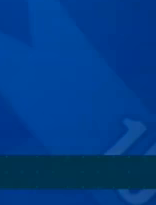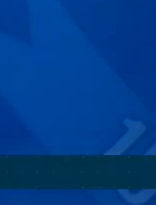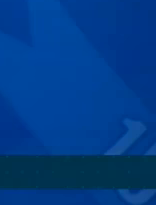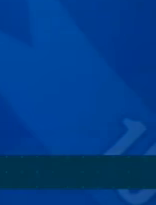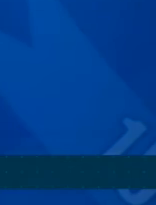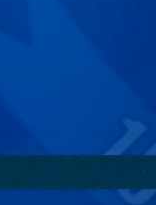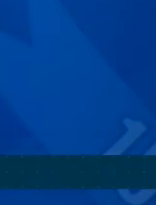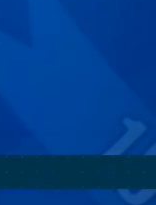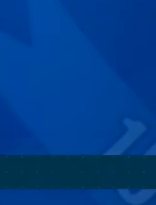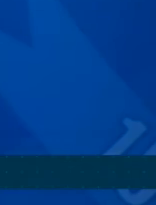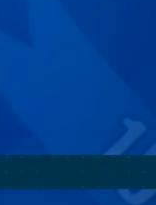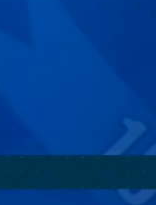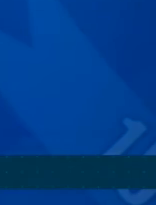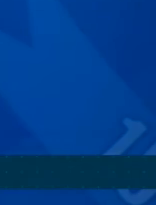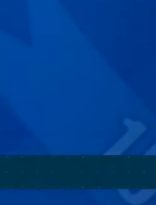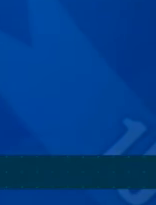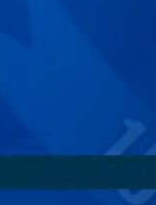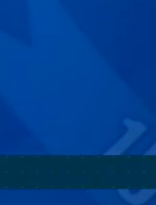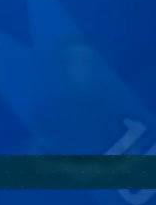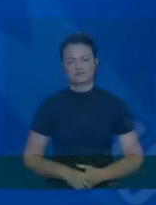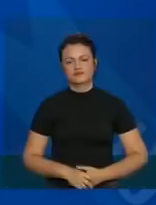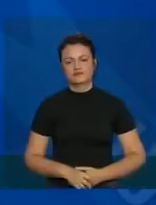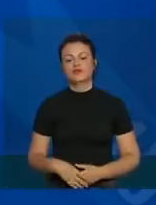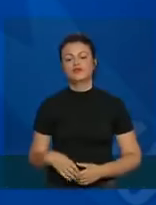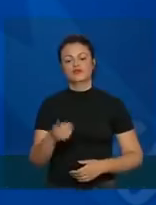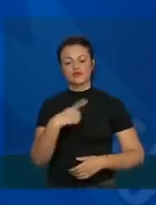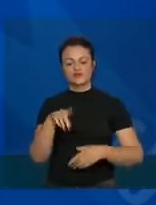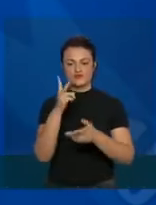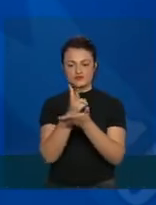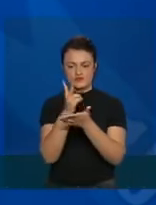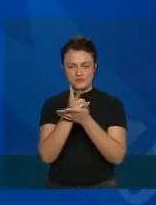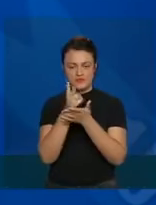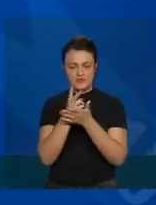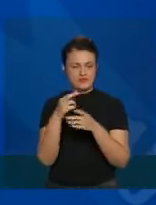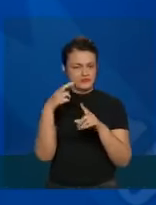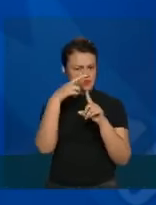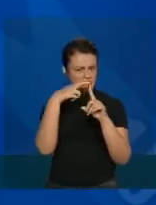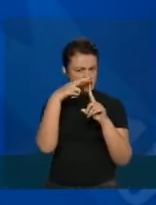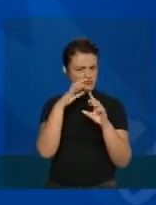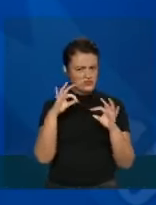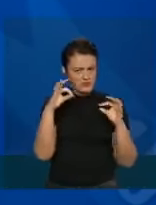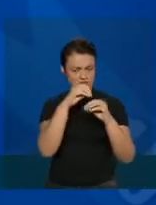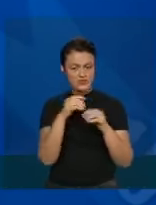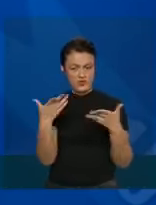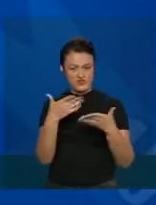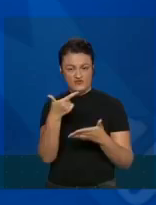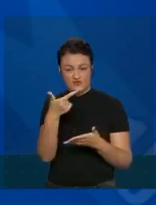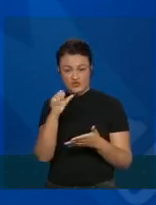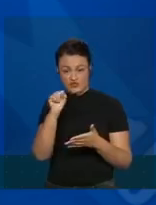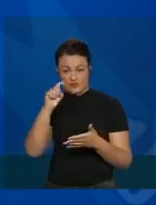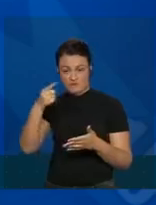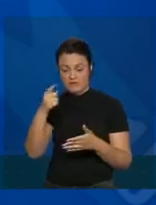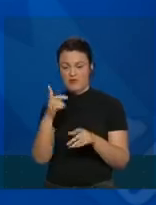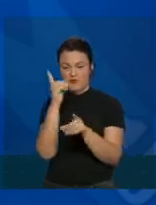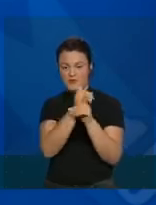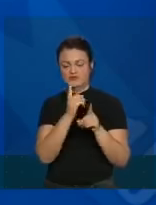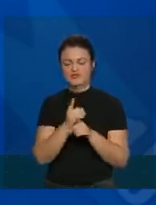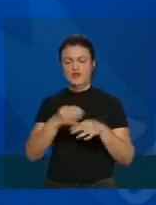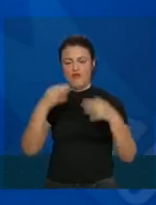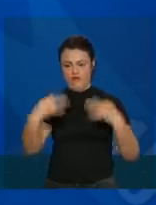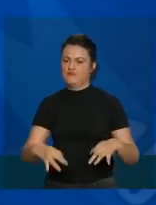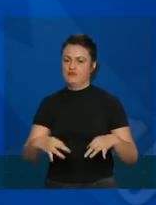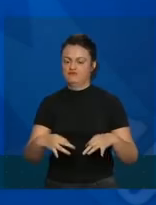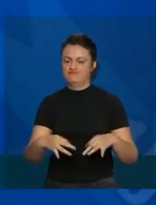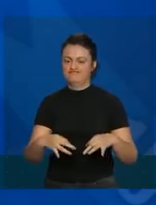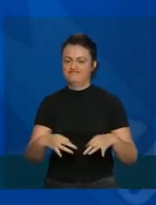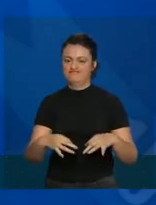casos diariamente da mesma maneira. Temos hoje acumulados 28.320 casos confirmados.